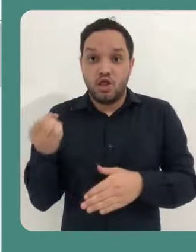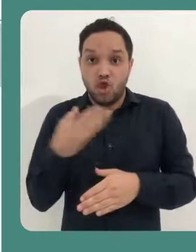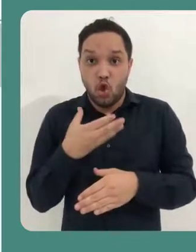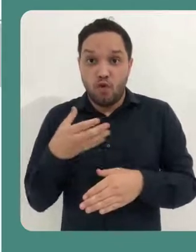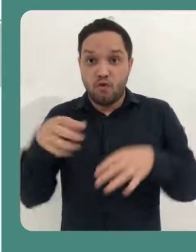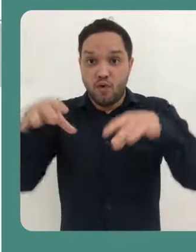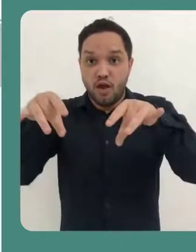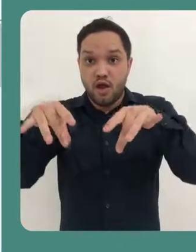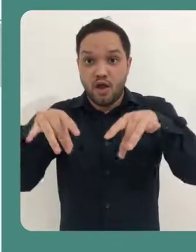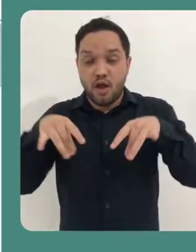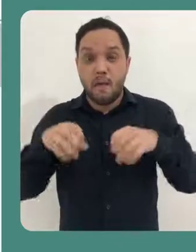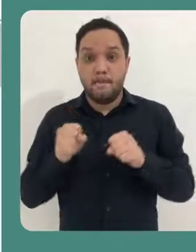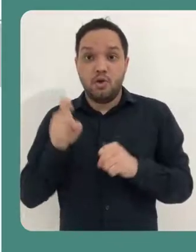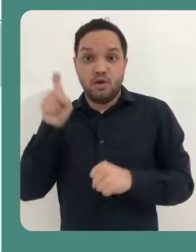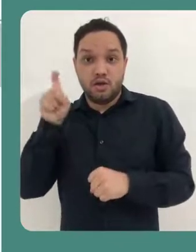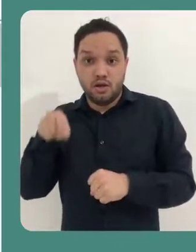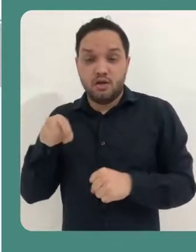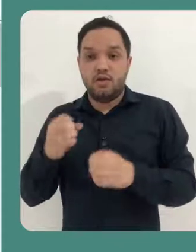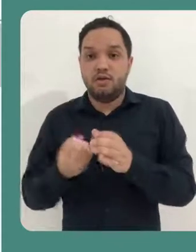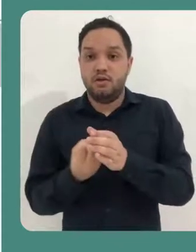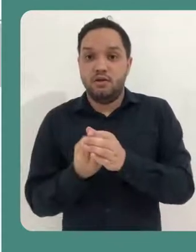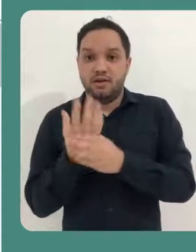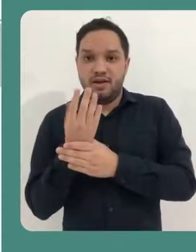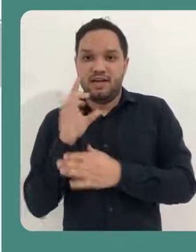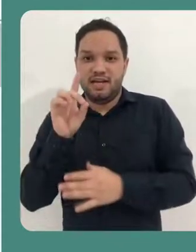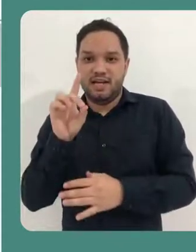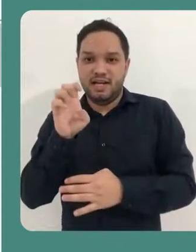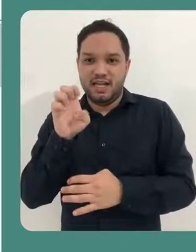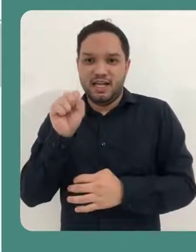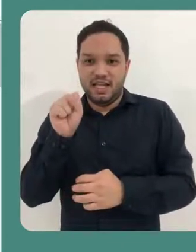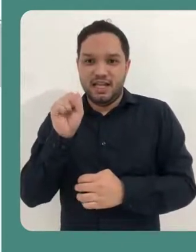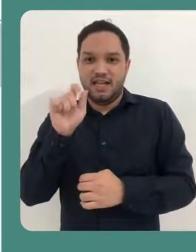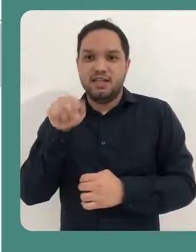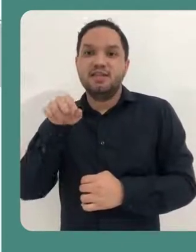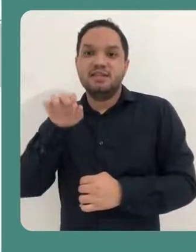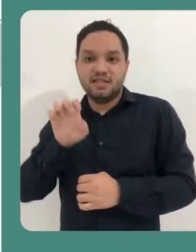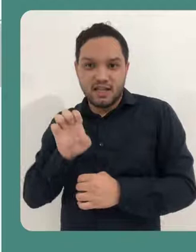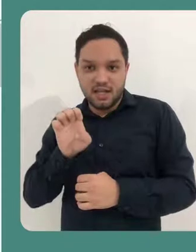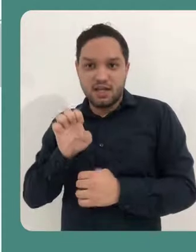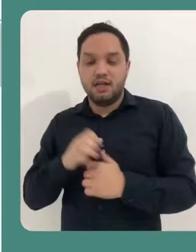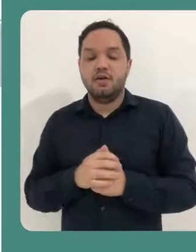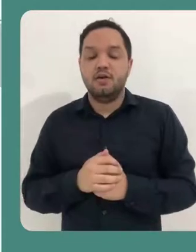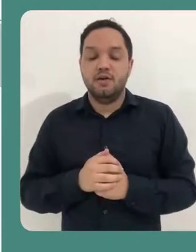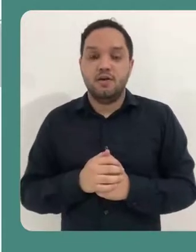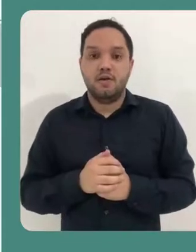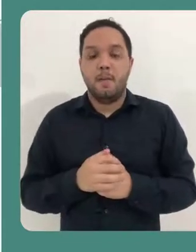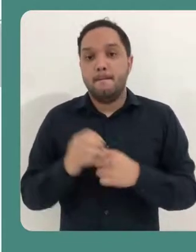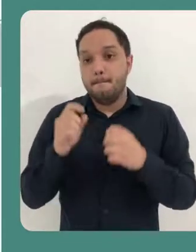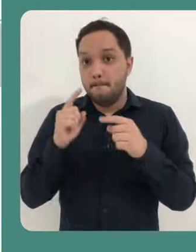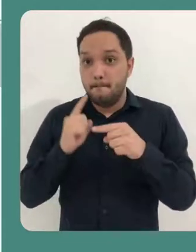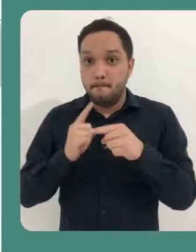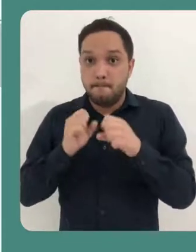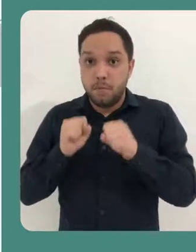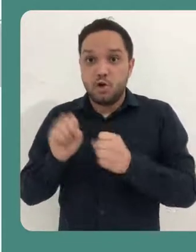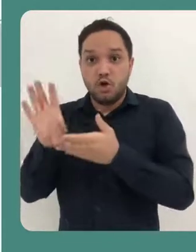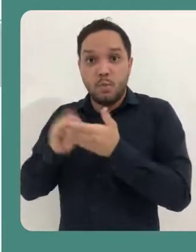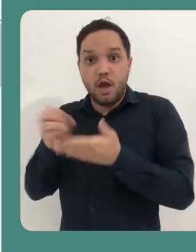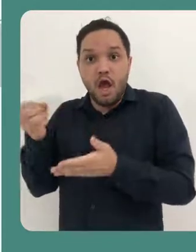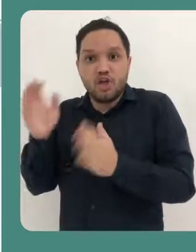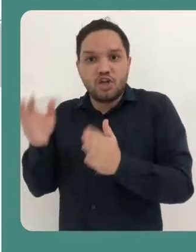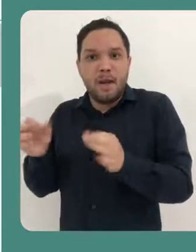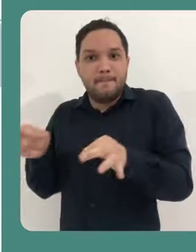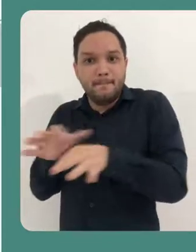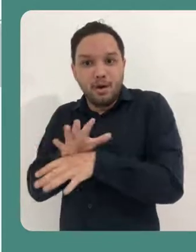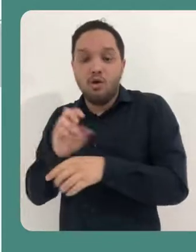Para você criar um novo arquivo, você pode clicar aqui em criar um design e você pode partir de uma